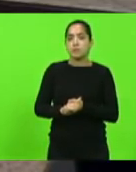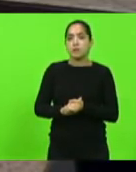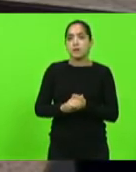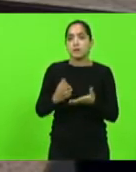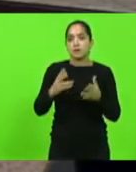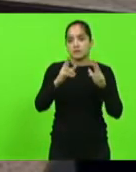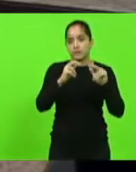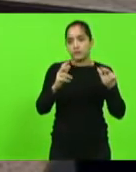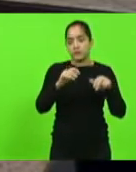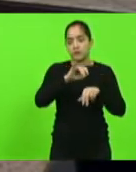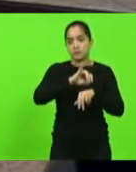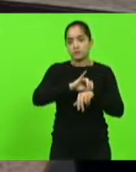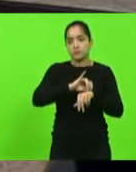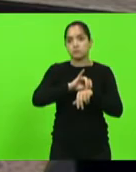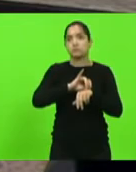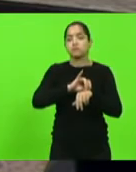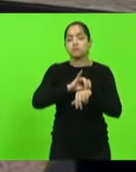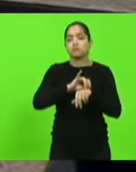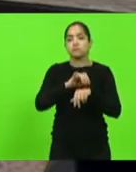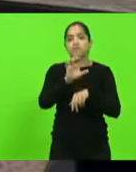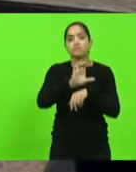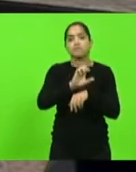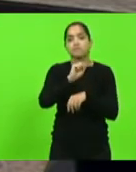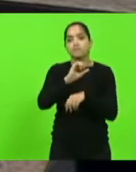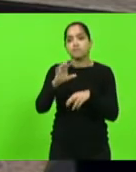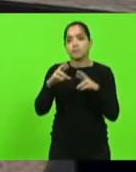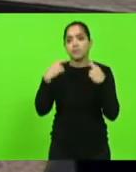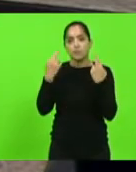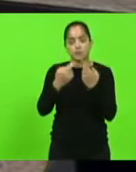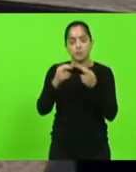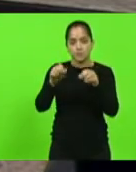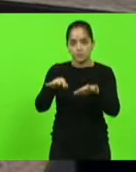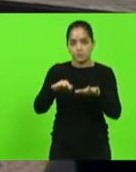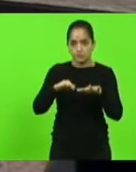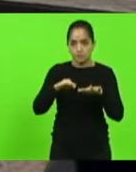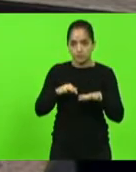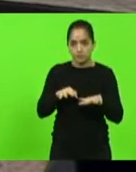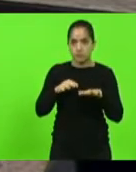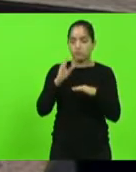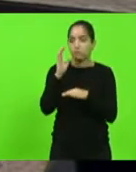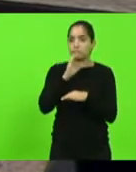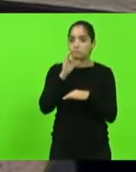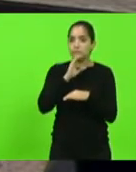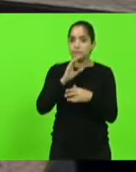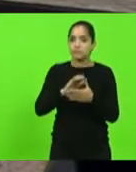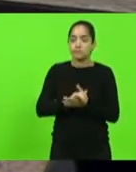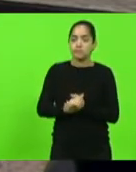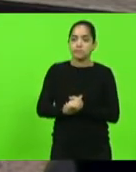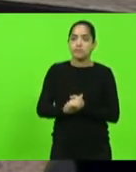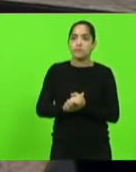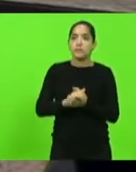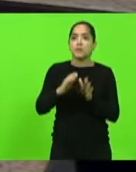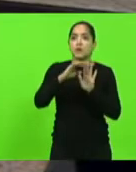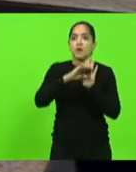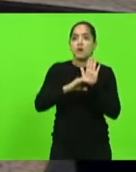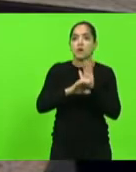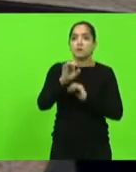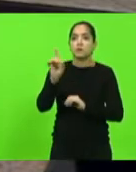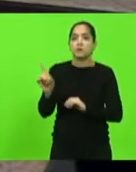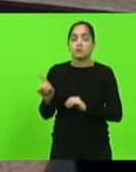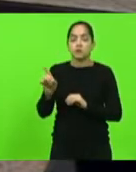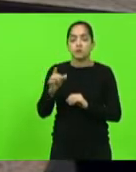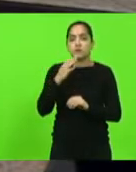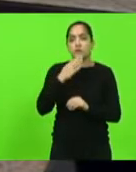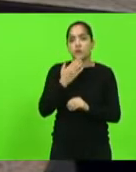nessa cidade de Florianópolis, capital do Estado de Santa Catarina, reuniu-se a Assembleia Legislativa em sessão extraordinária. Ordem do dia. Foram aprovadas as